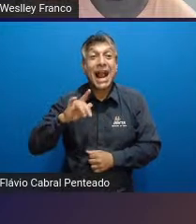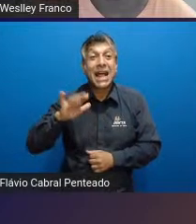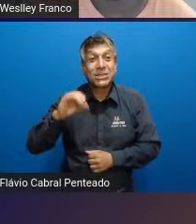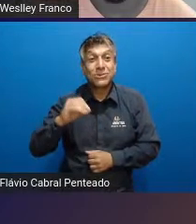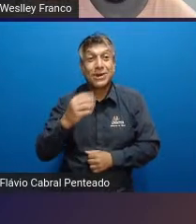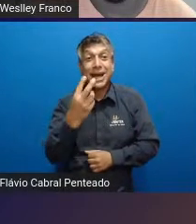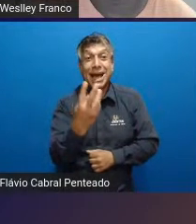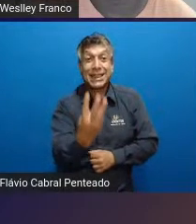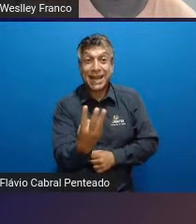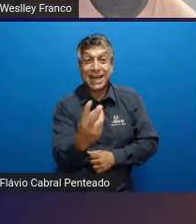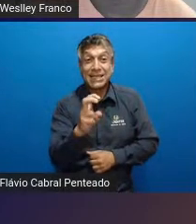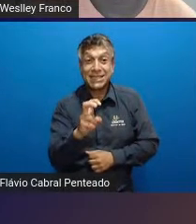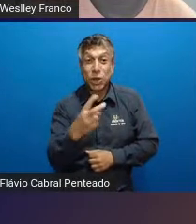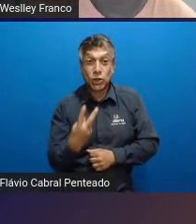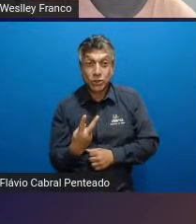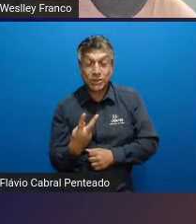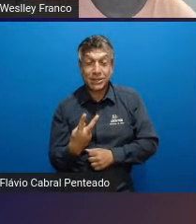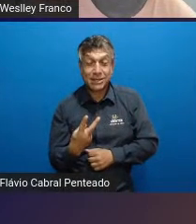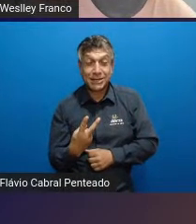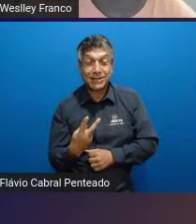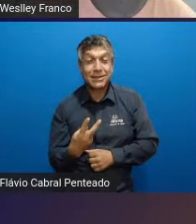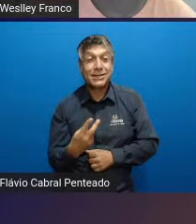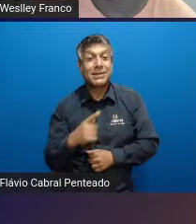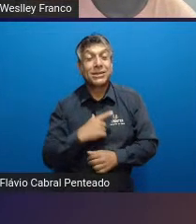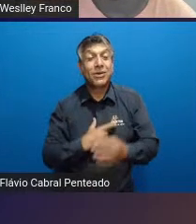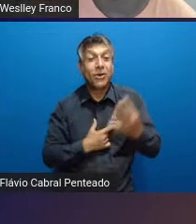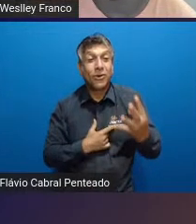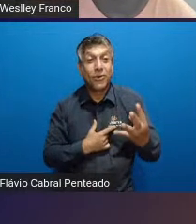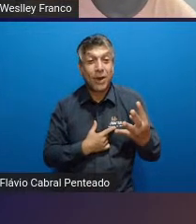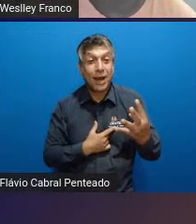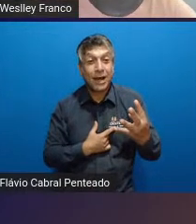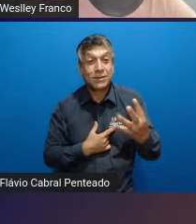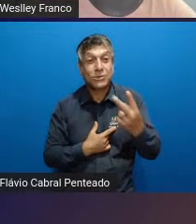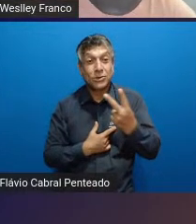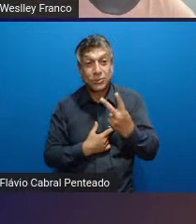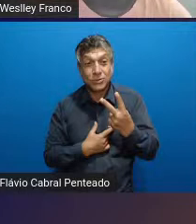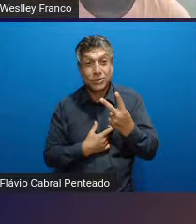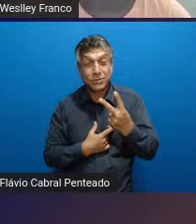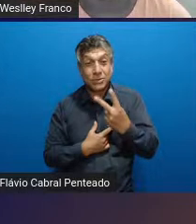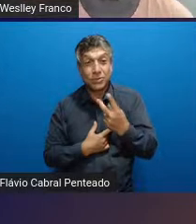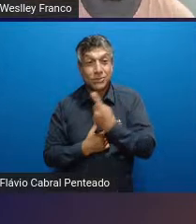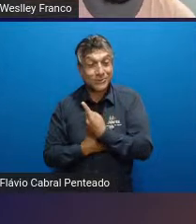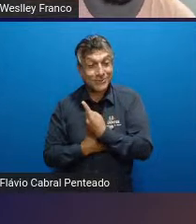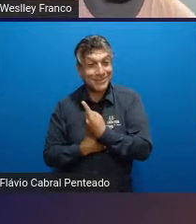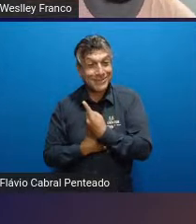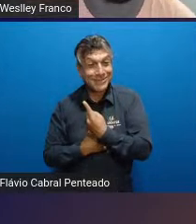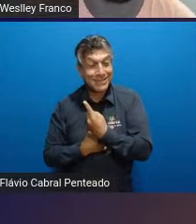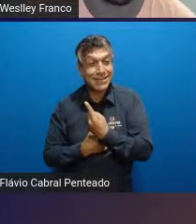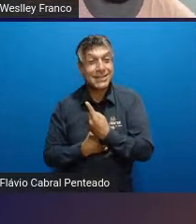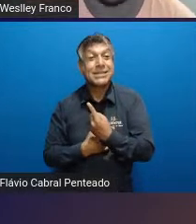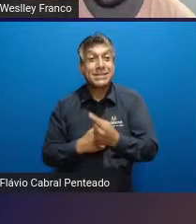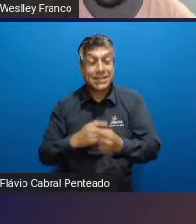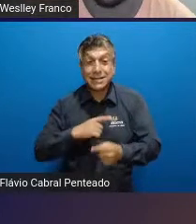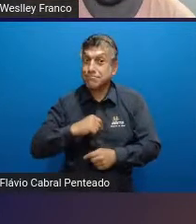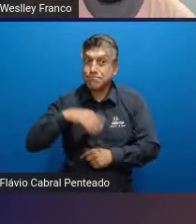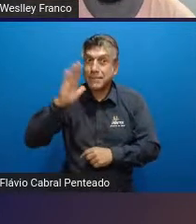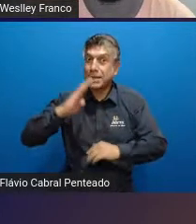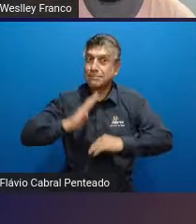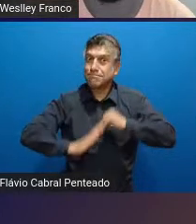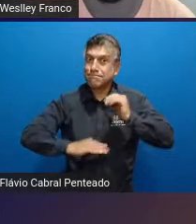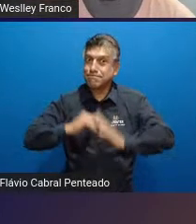e o 4-2-3-1 que hoje é o mais utilizado aí no futebol moderno